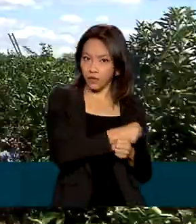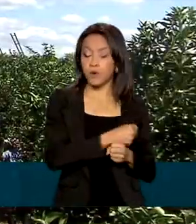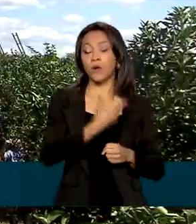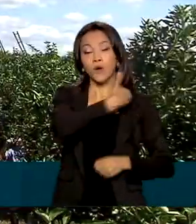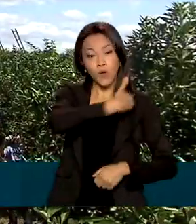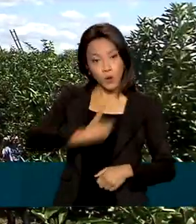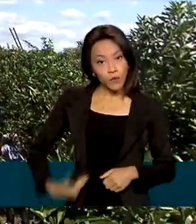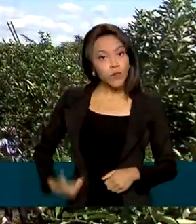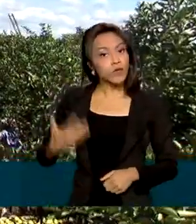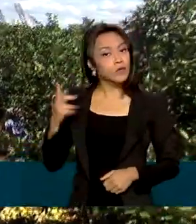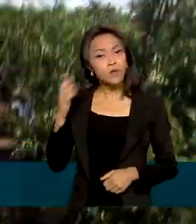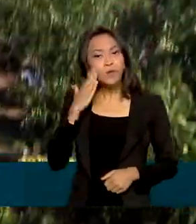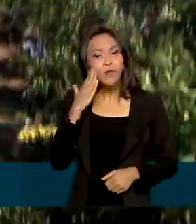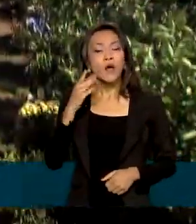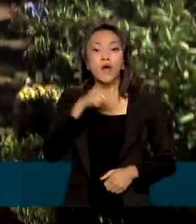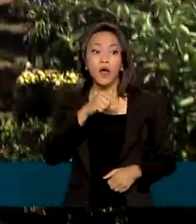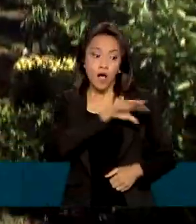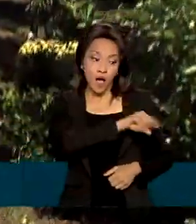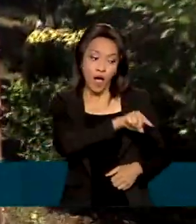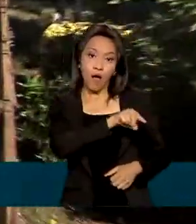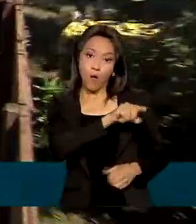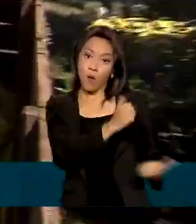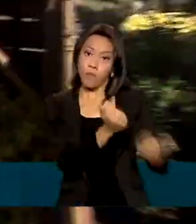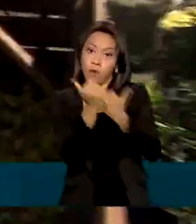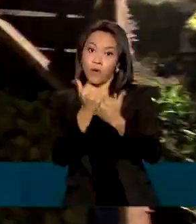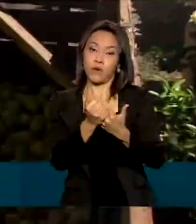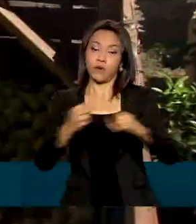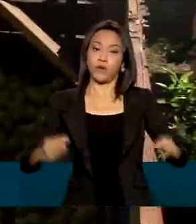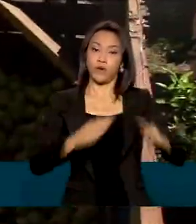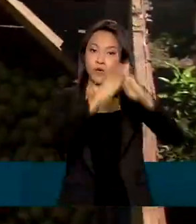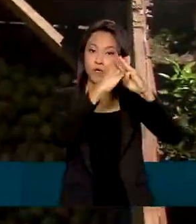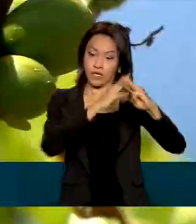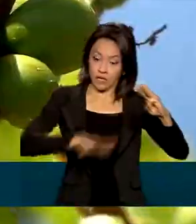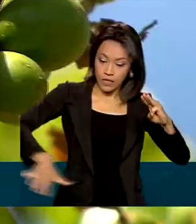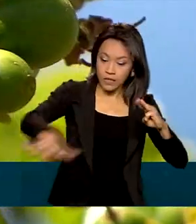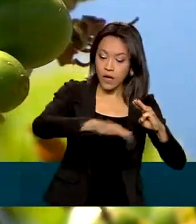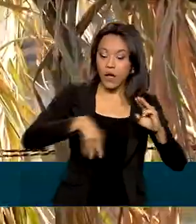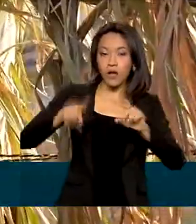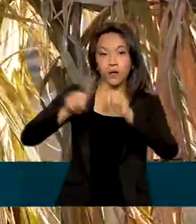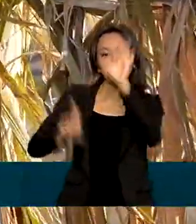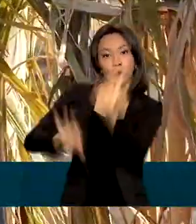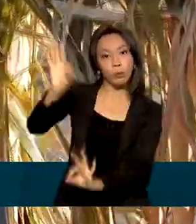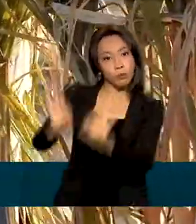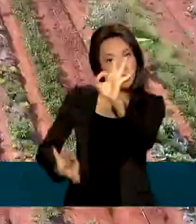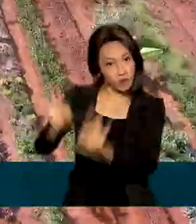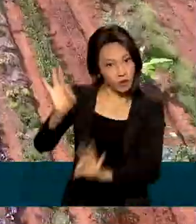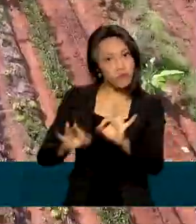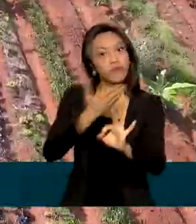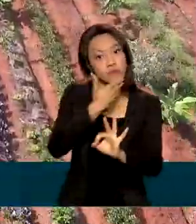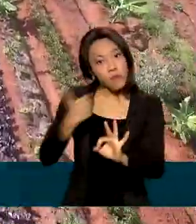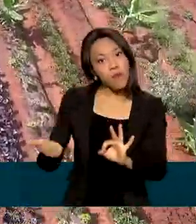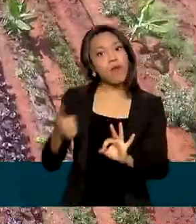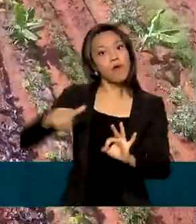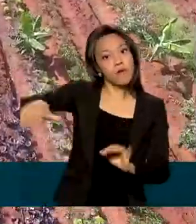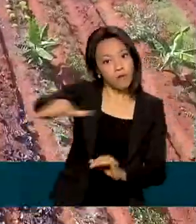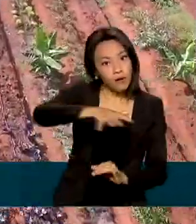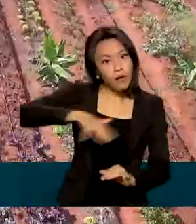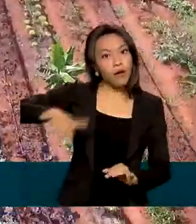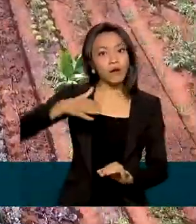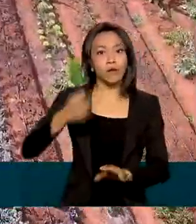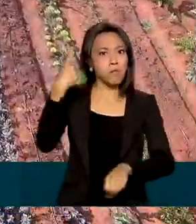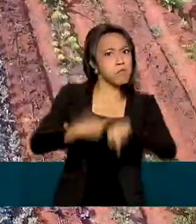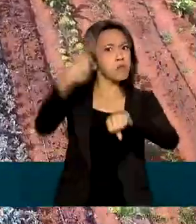governo, a inclusão da Caixa Econômica no Plano Safra garantiu maior rentabilidade ao setor. O banco